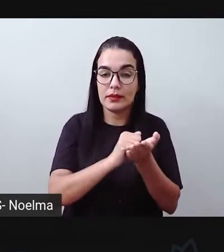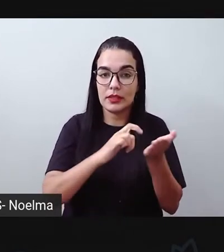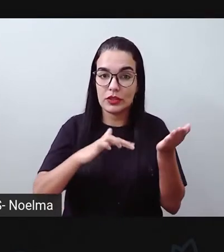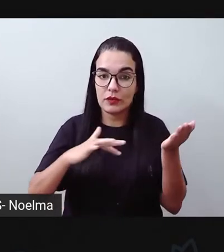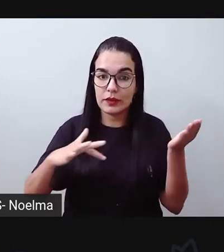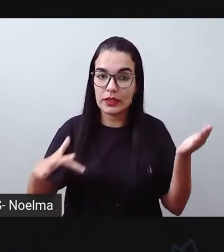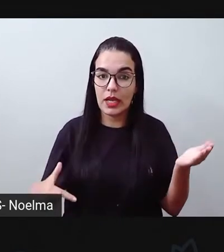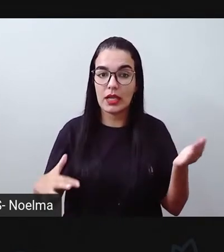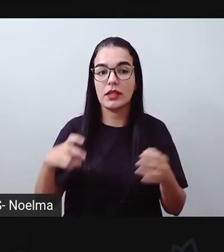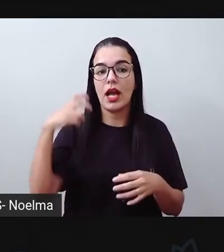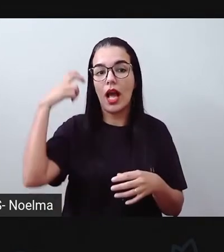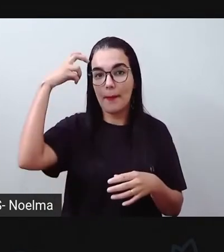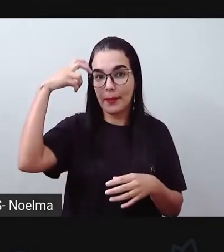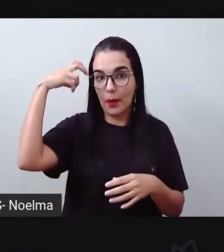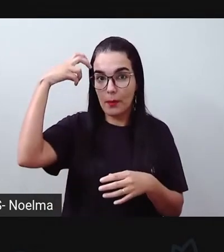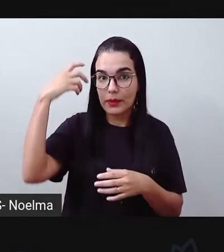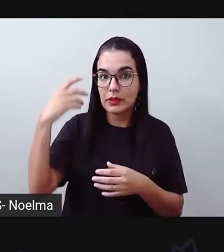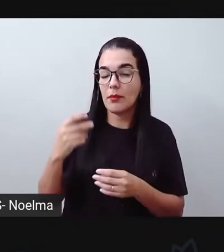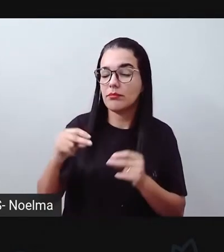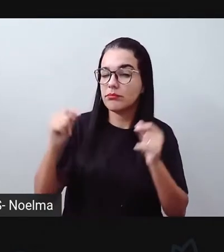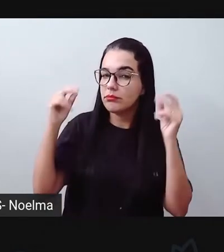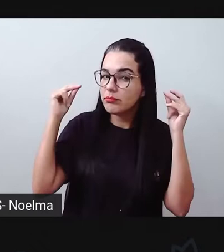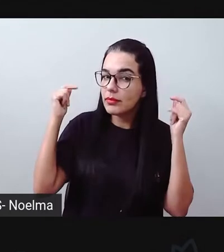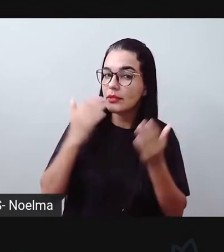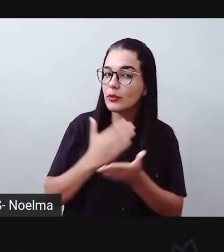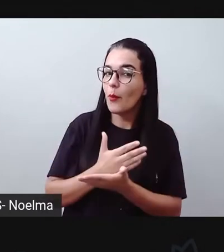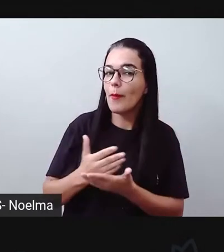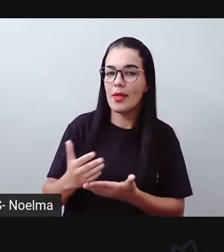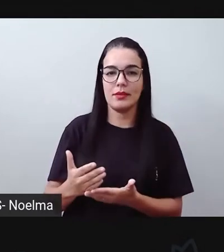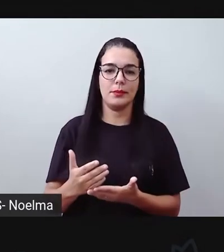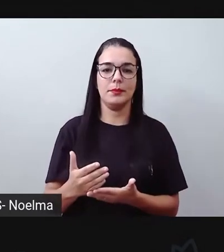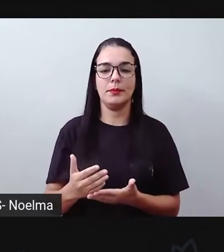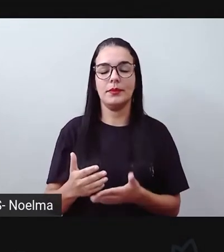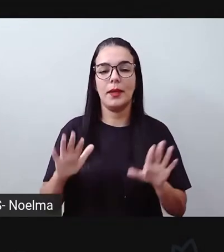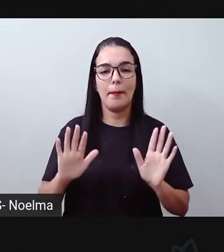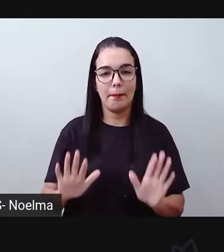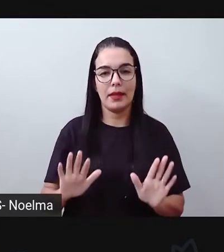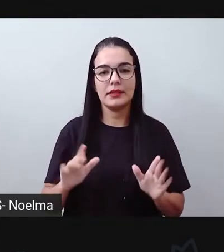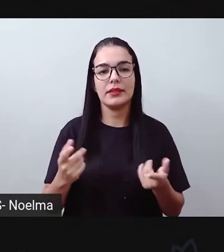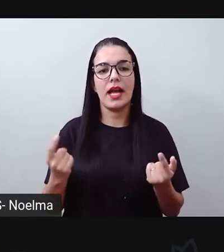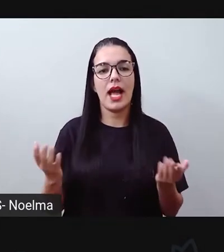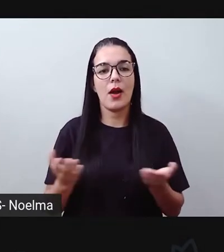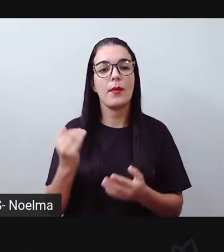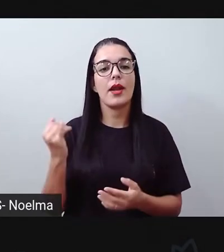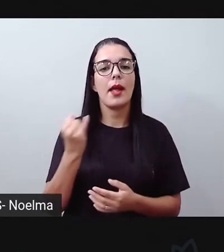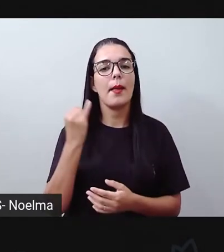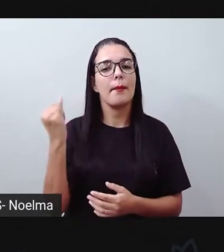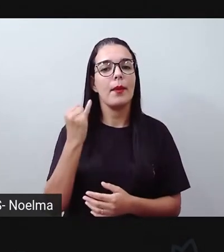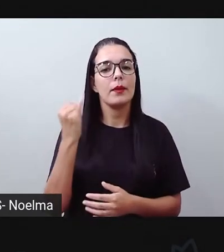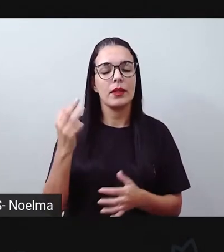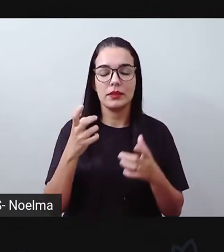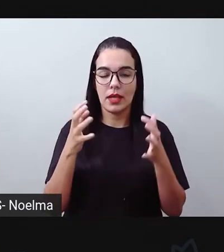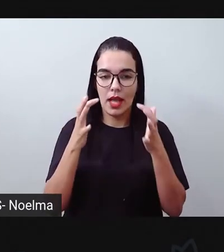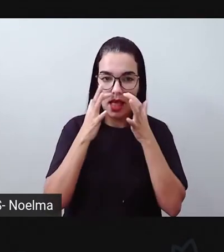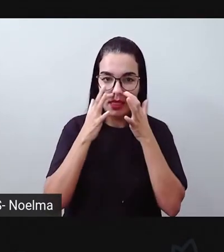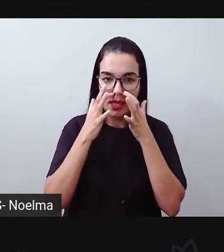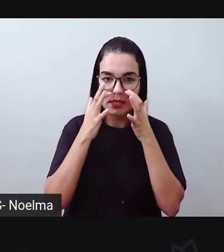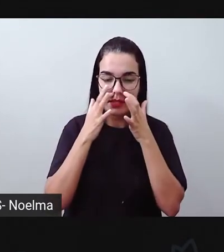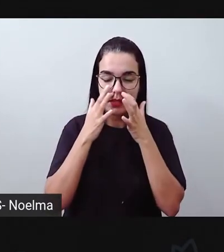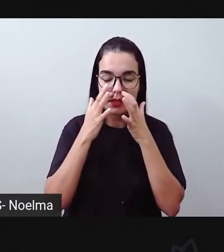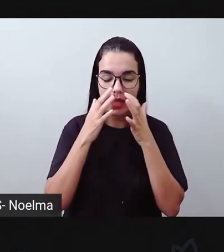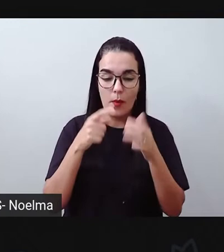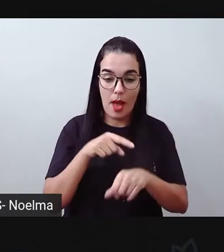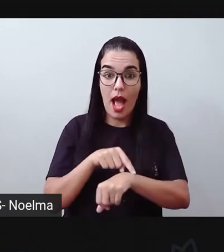preocupação tem que ser desde o início, mas é muito importante que essa atenção esteja voltada